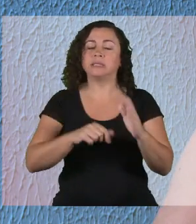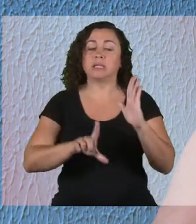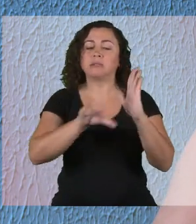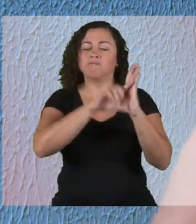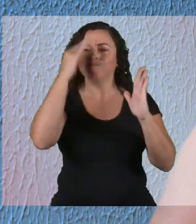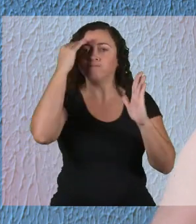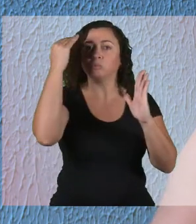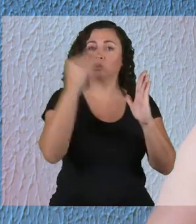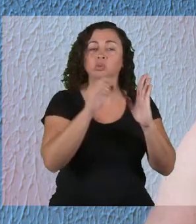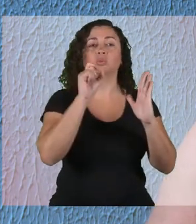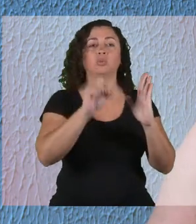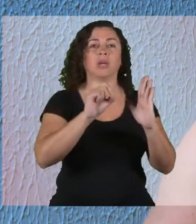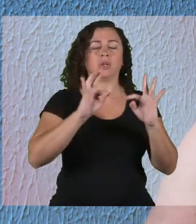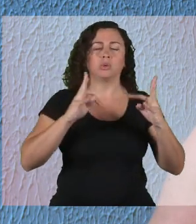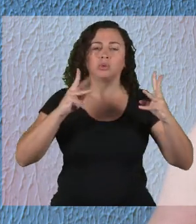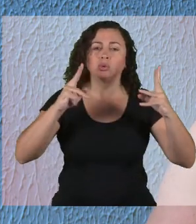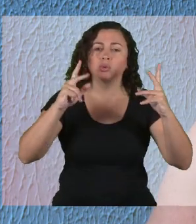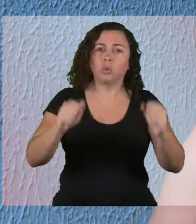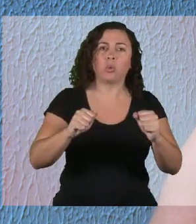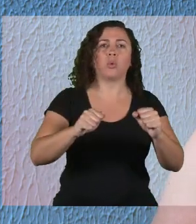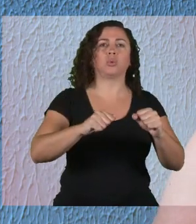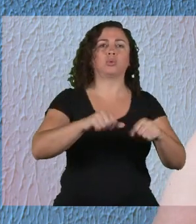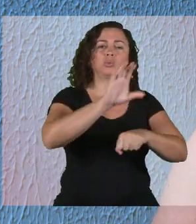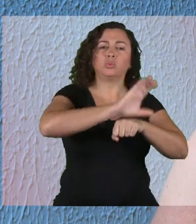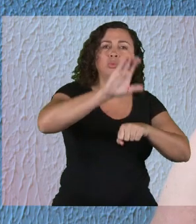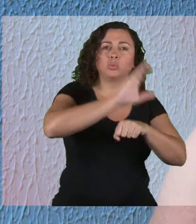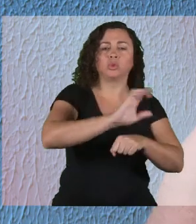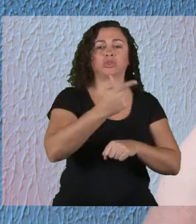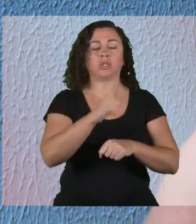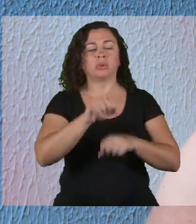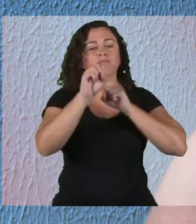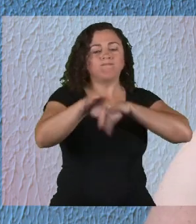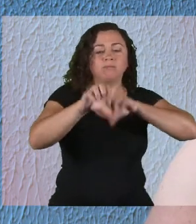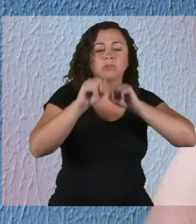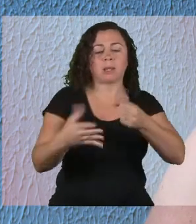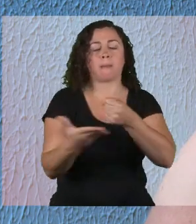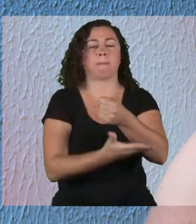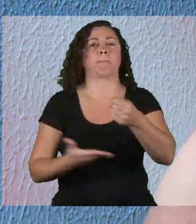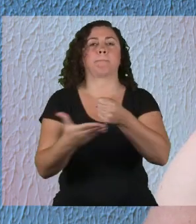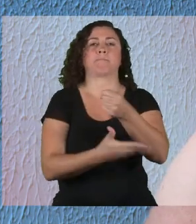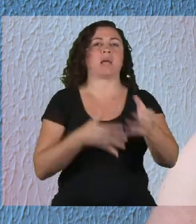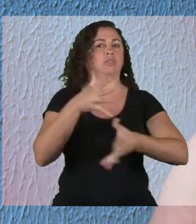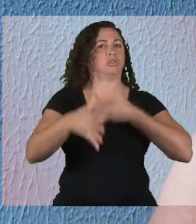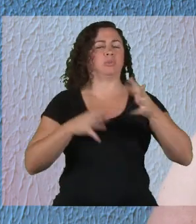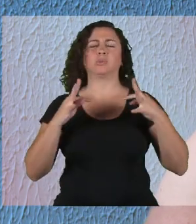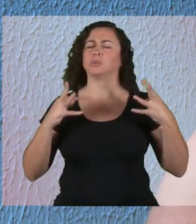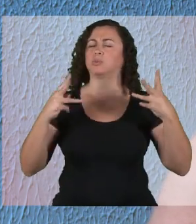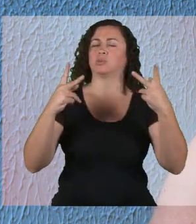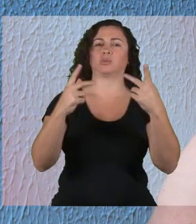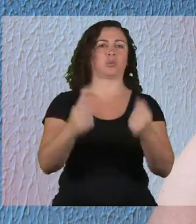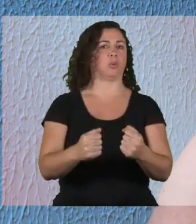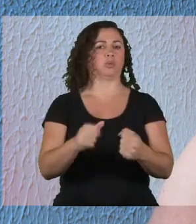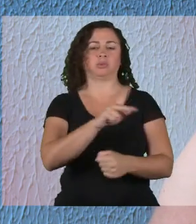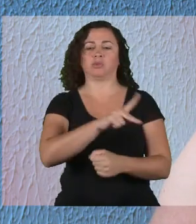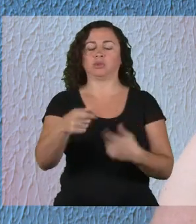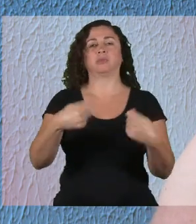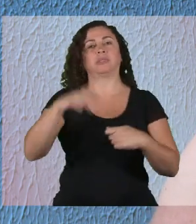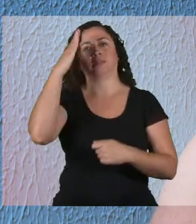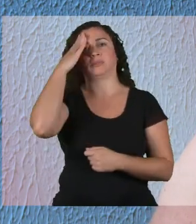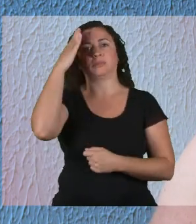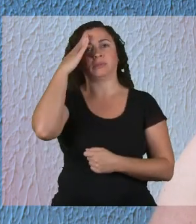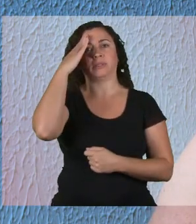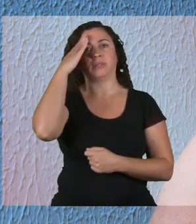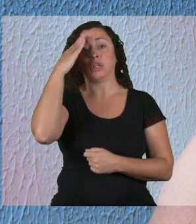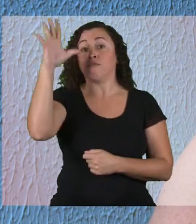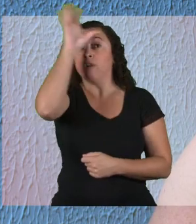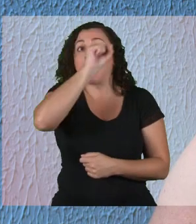nós teríamos que estar oferecendo a todas as licenciaturas um curso básico para todos os licenciados em